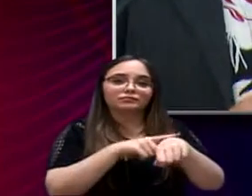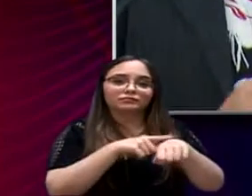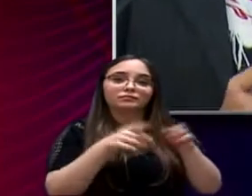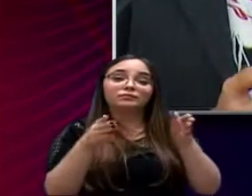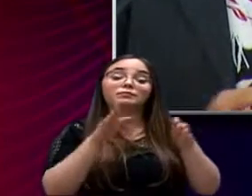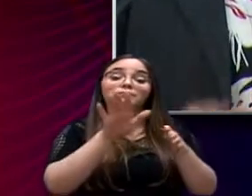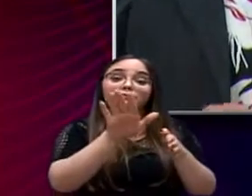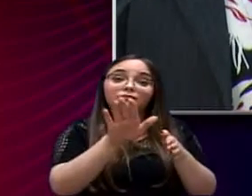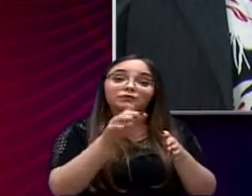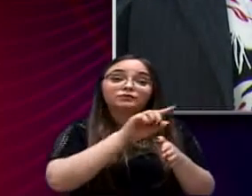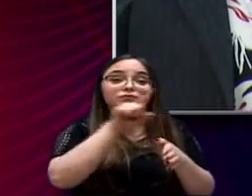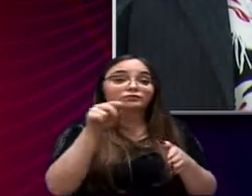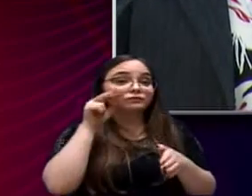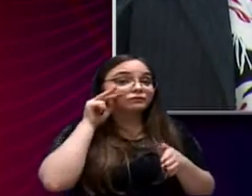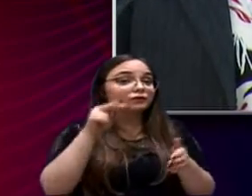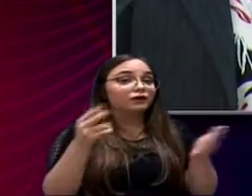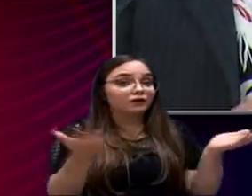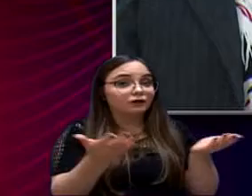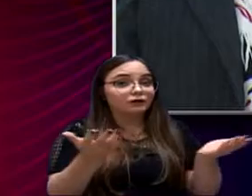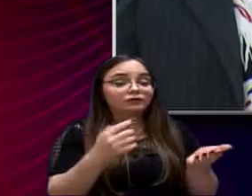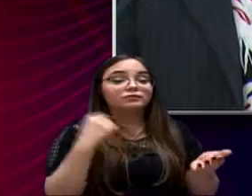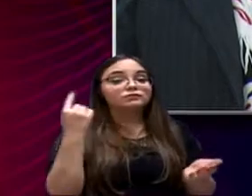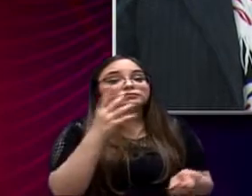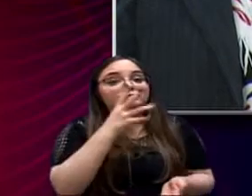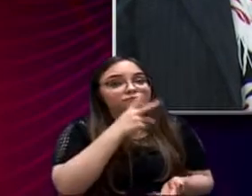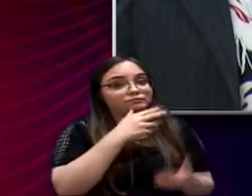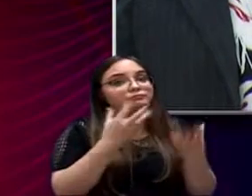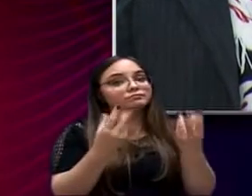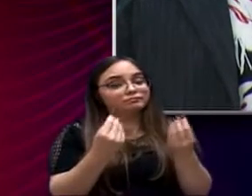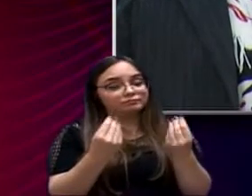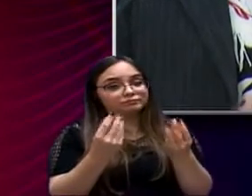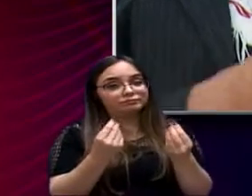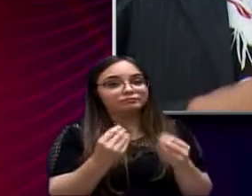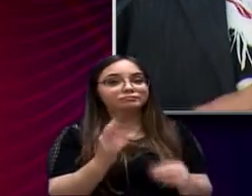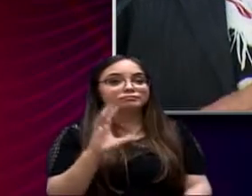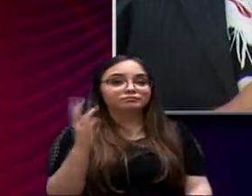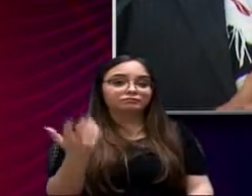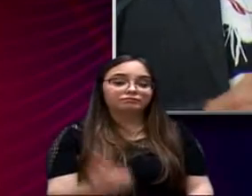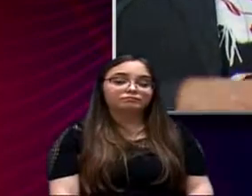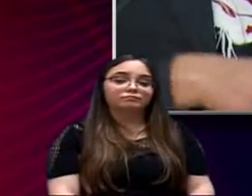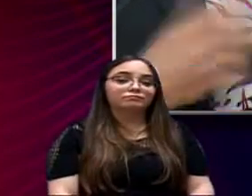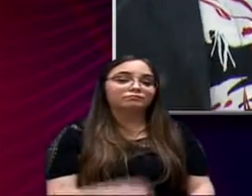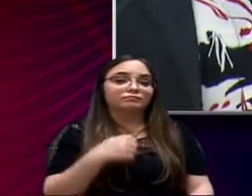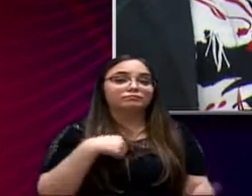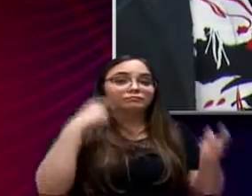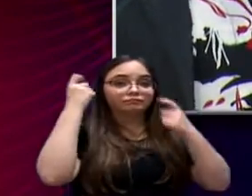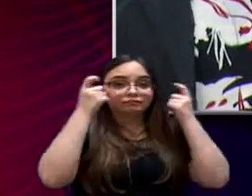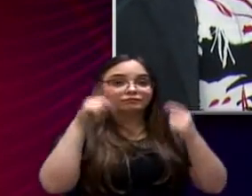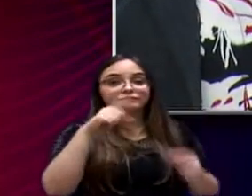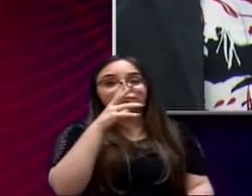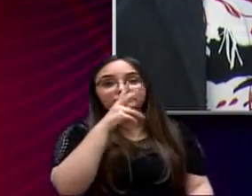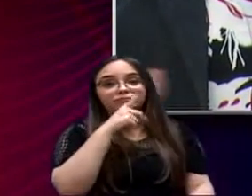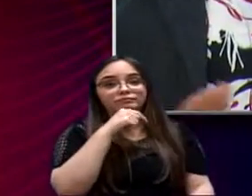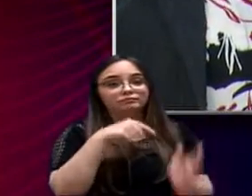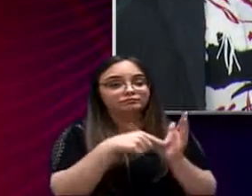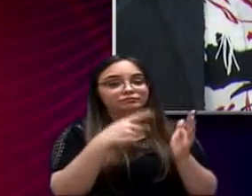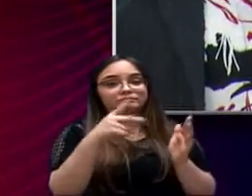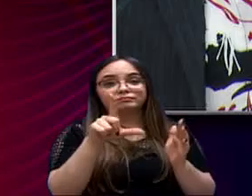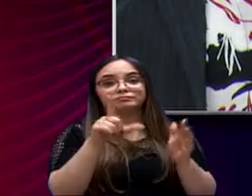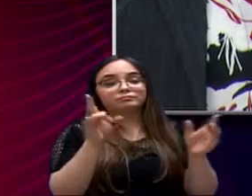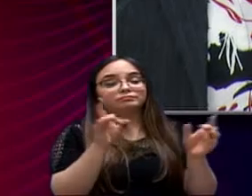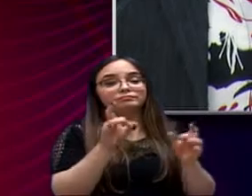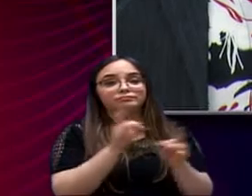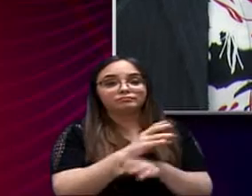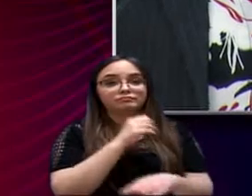Não, não. Mas o que a gente está presenciando é que está tendo uma demora maior. Não, então... A minha preocupação é não ter mais validade, esse PL. Posso